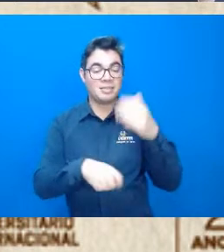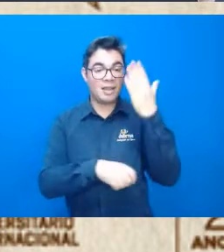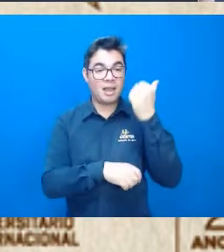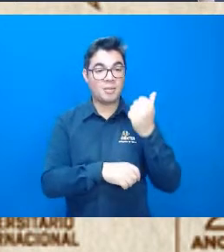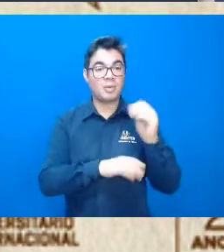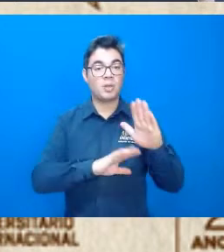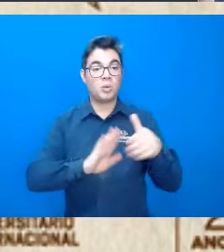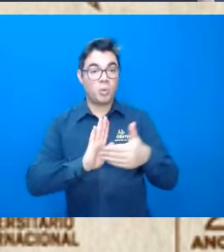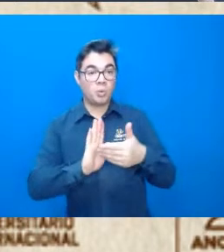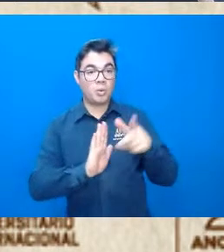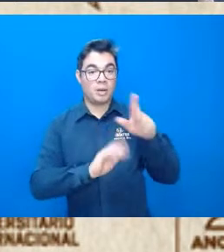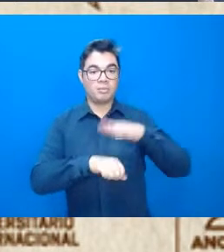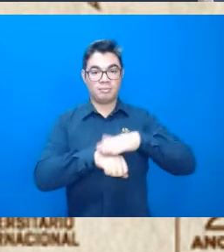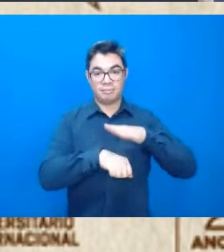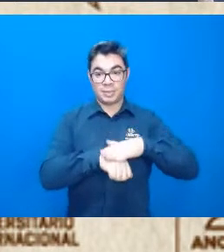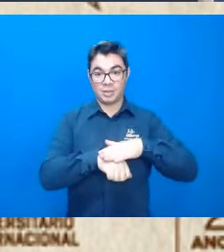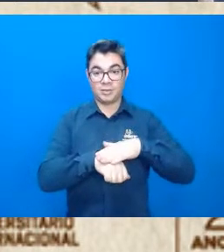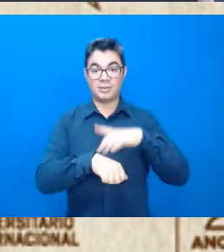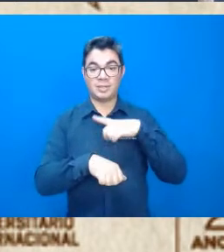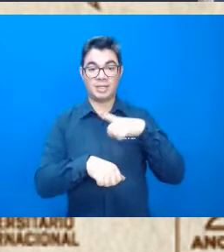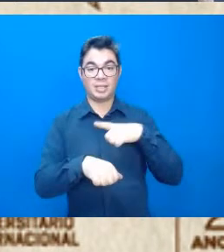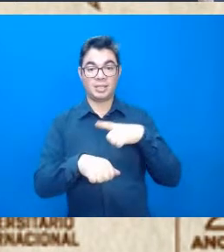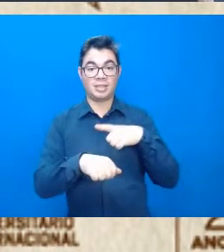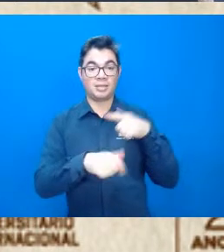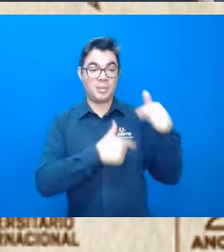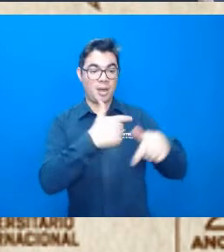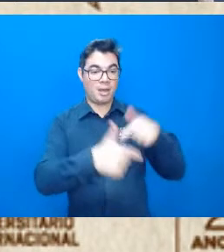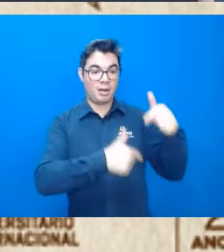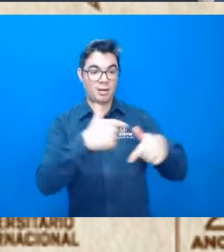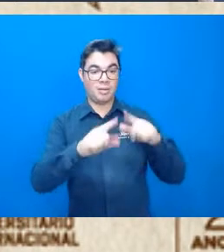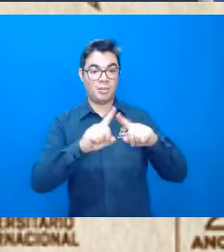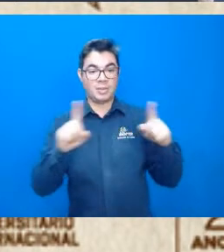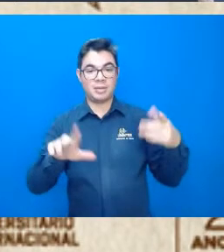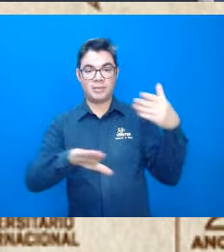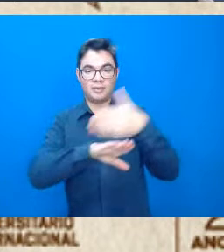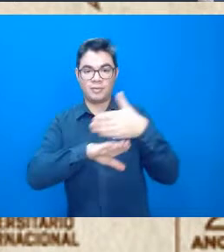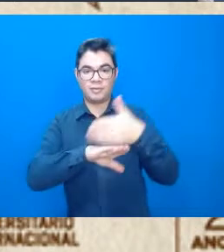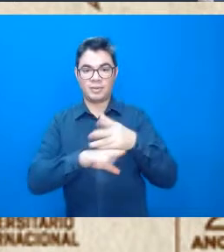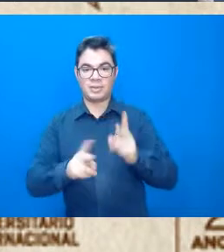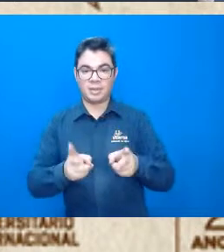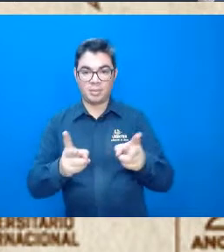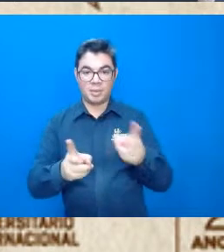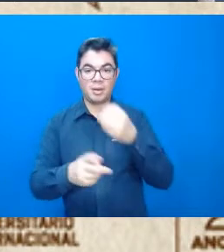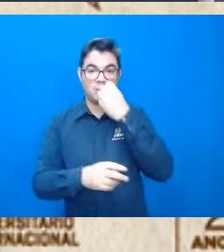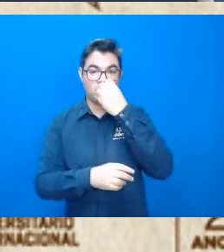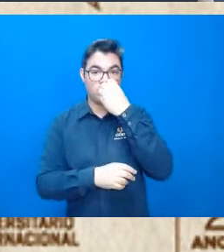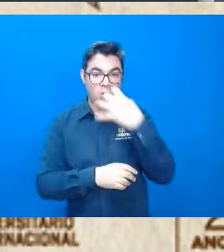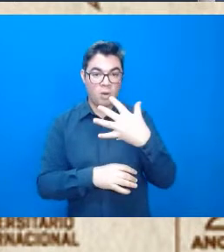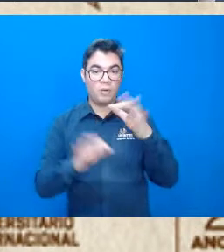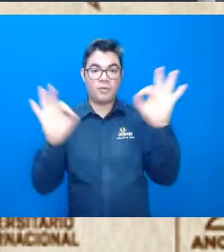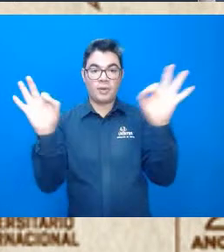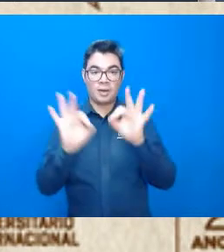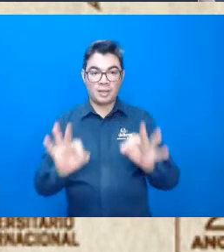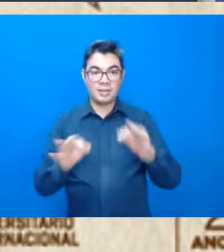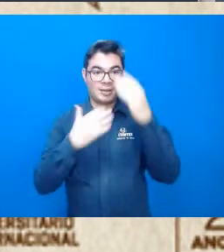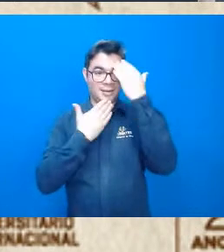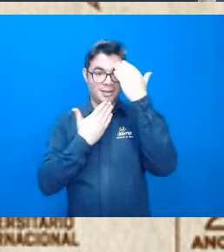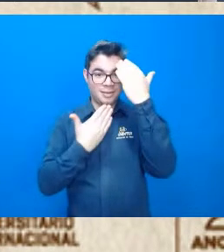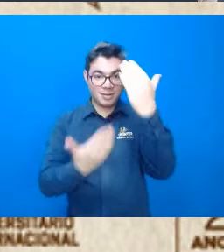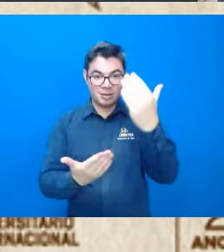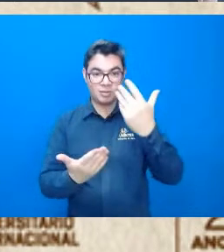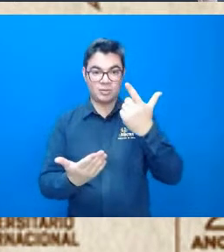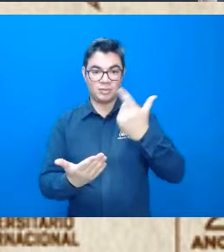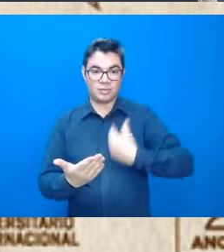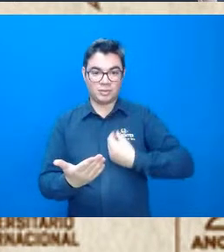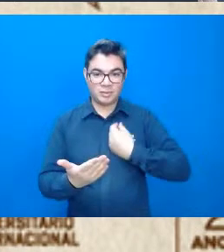tem, mas sempre está conosco aqui na área, então, é muito bom tê-lo, a gente fica muito feliz, agradecido, tá,